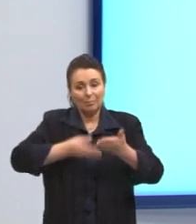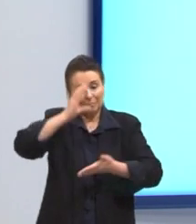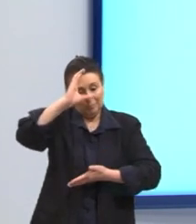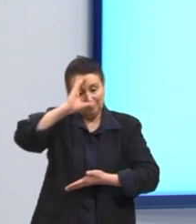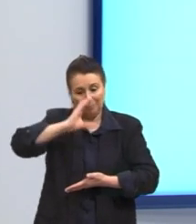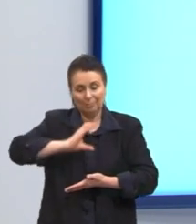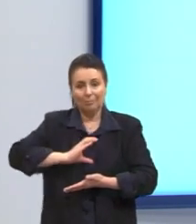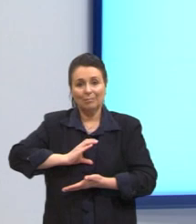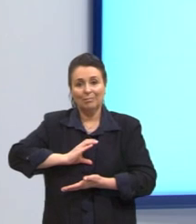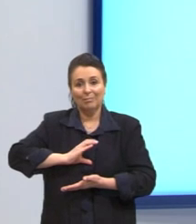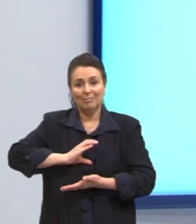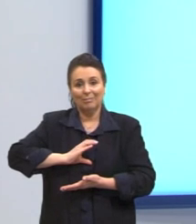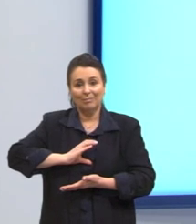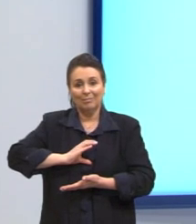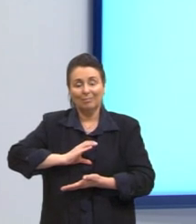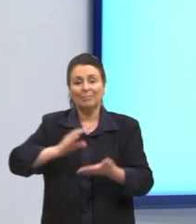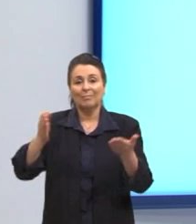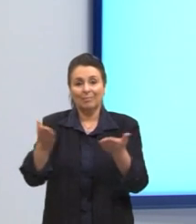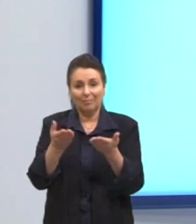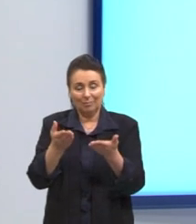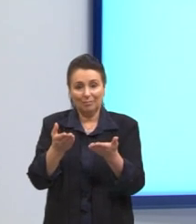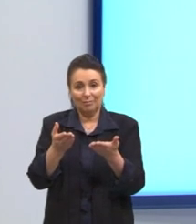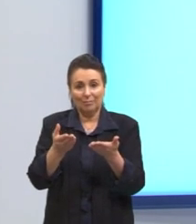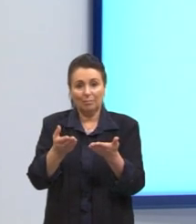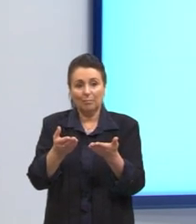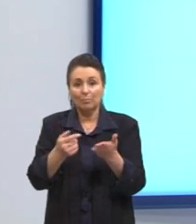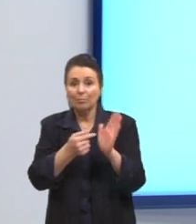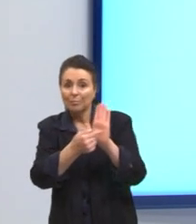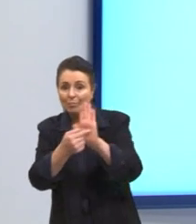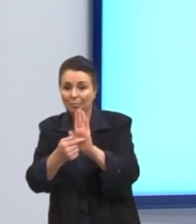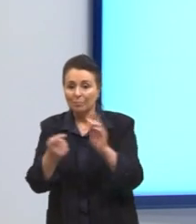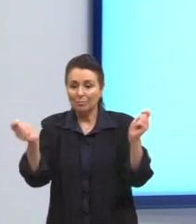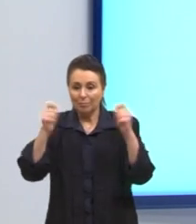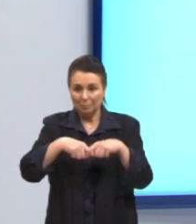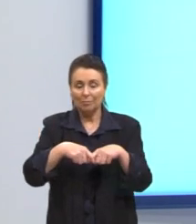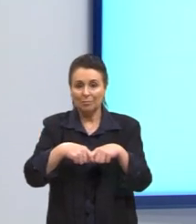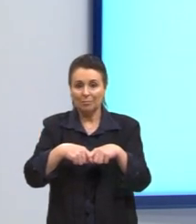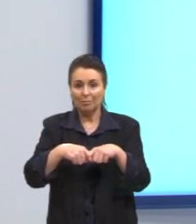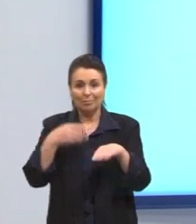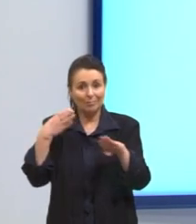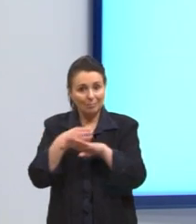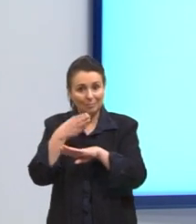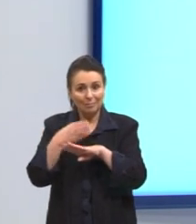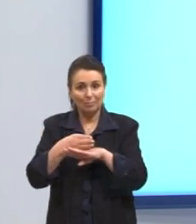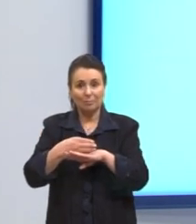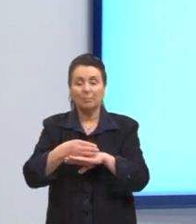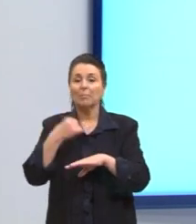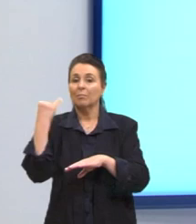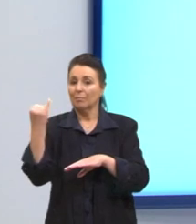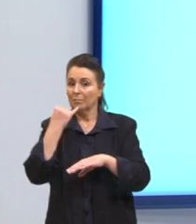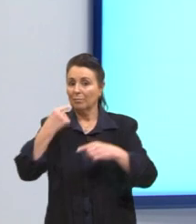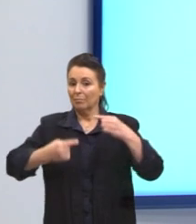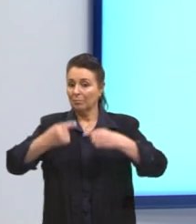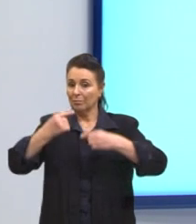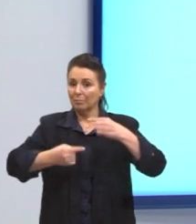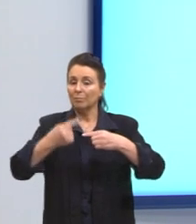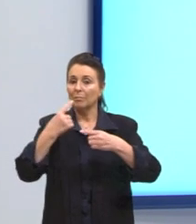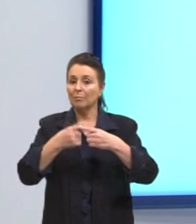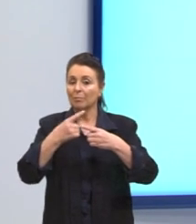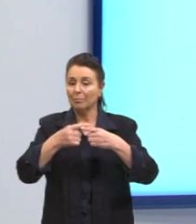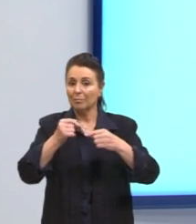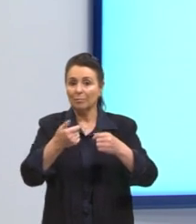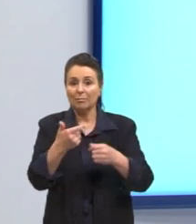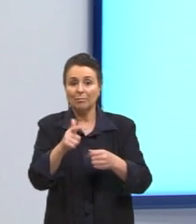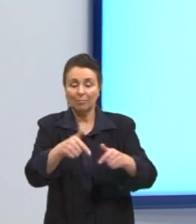Então, eu estou aqui colocando as possibilidades, né? É fundamental discutir a principal razão para a posse do documento. Primeiro,